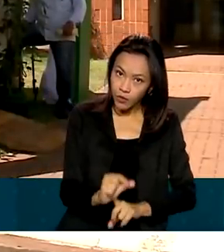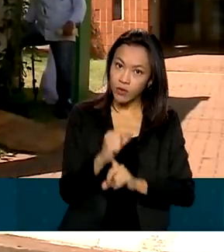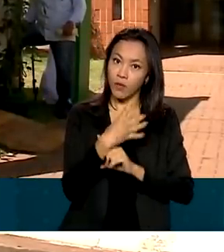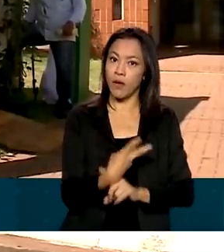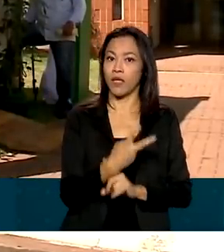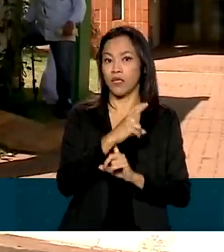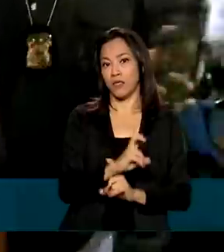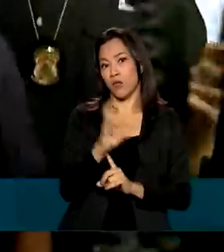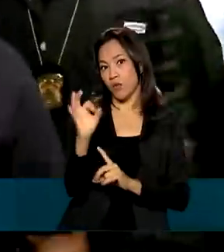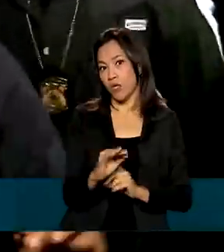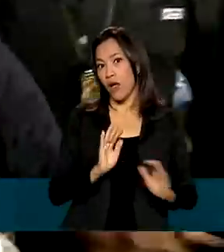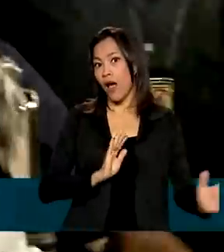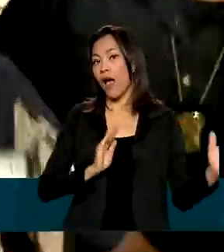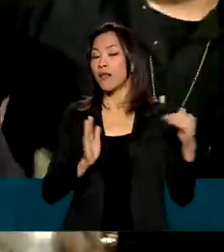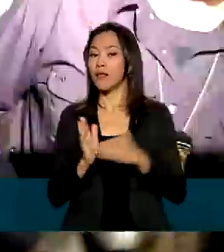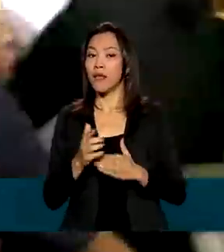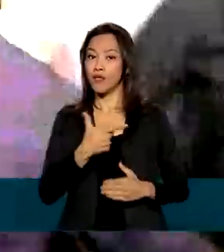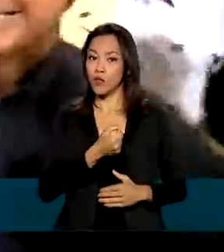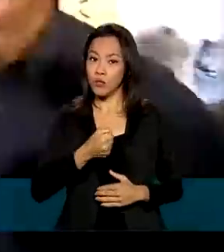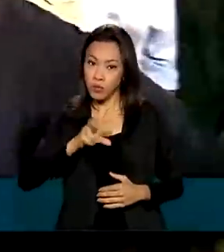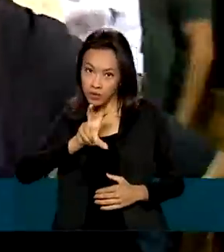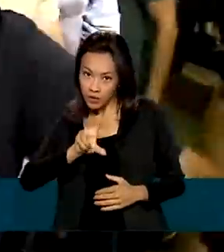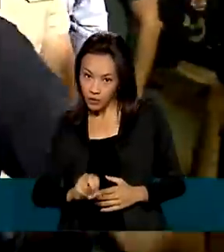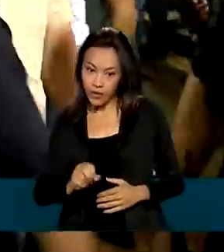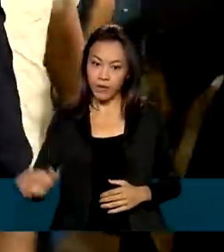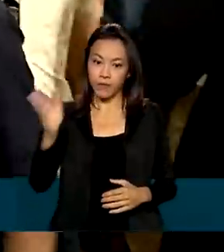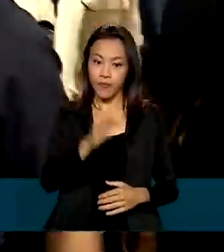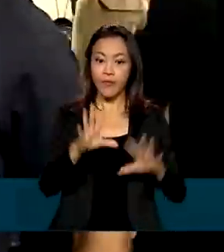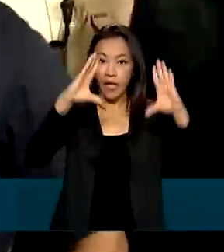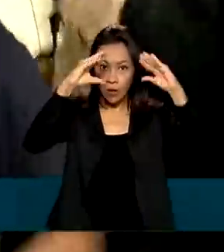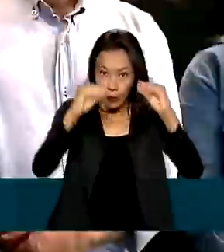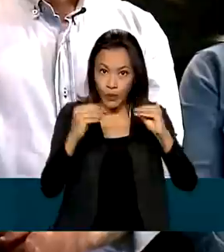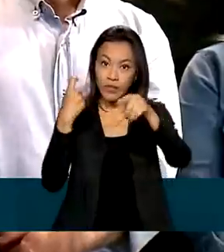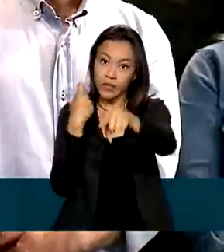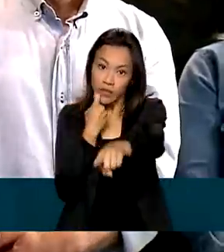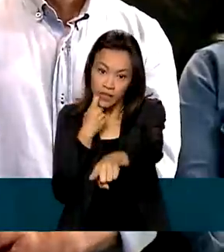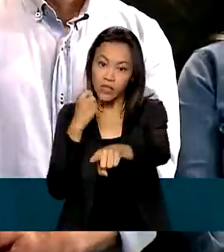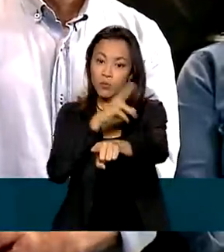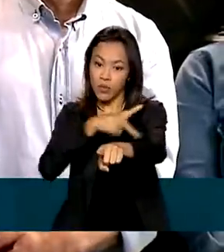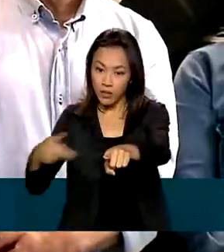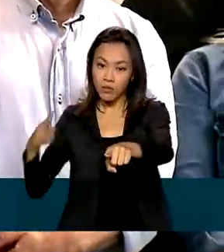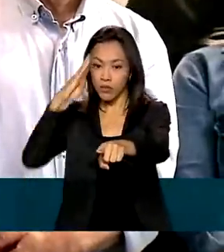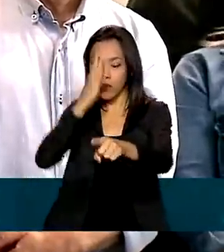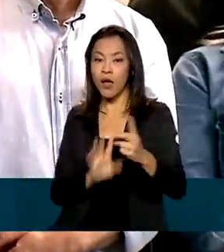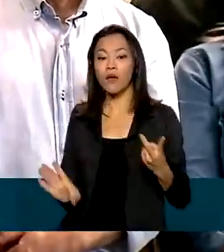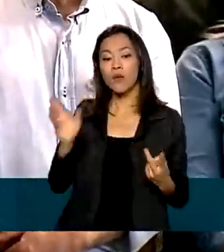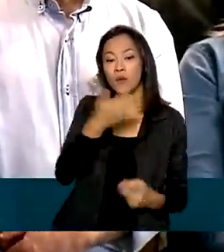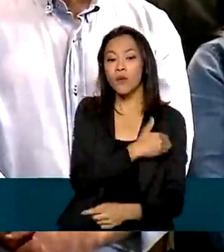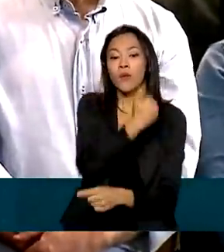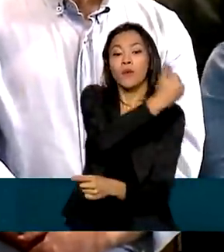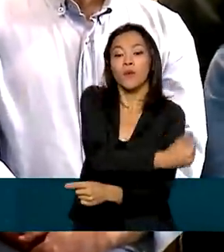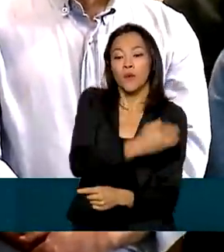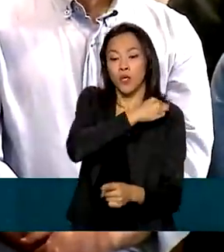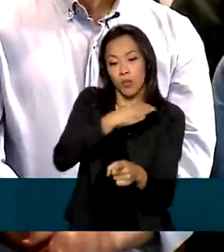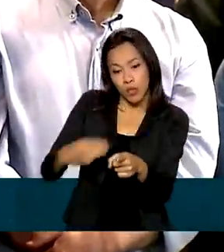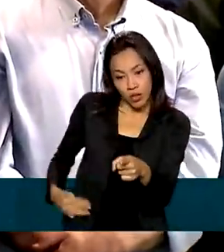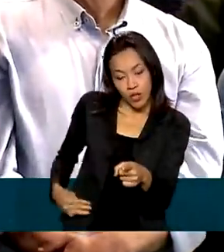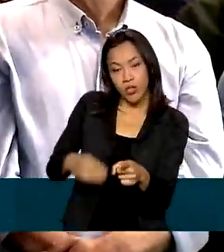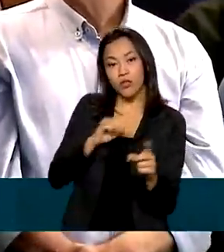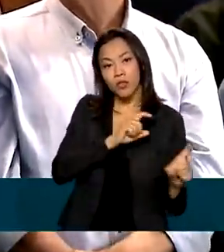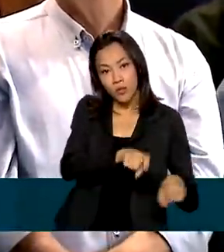2050. Na noite de sexta-feira, o presidente Jair Bolsonaro e o ministro da Agricultura, Marcos Montes,